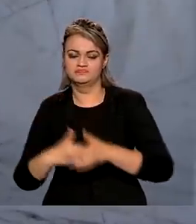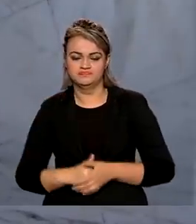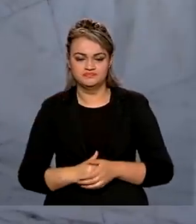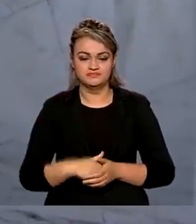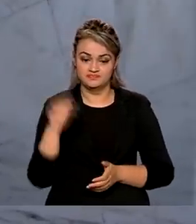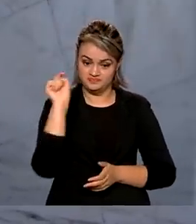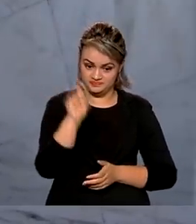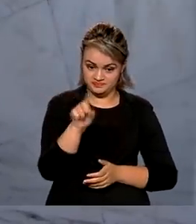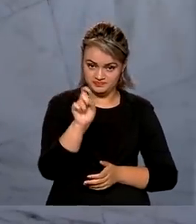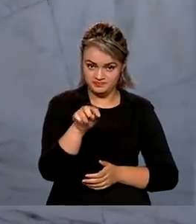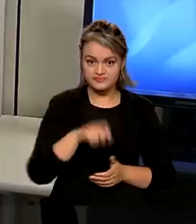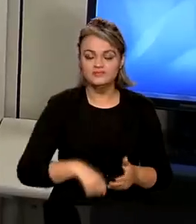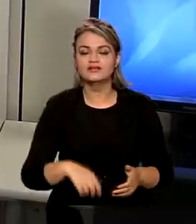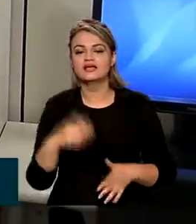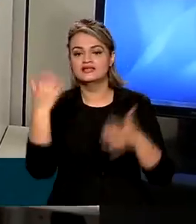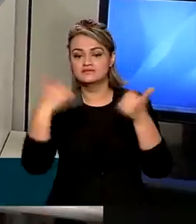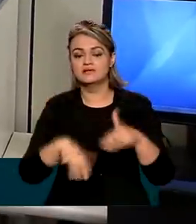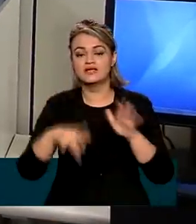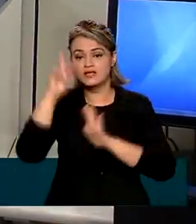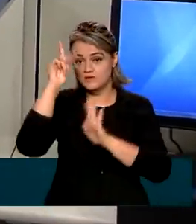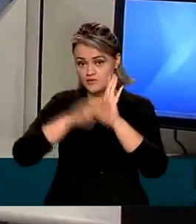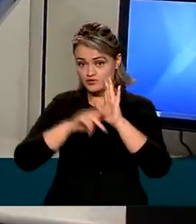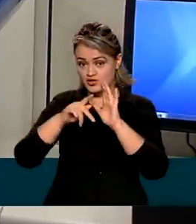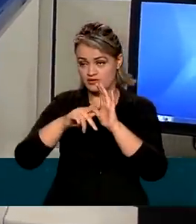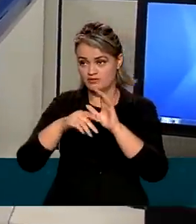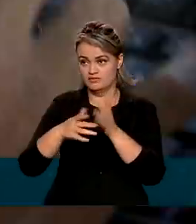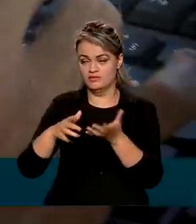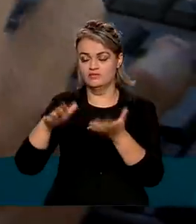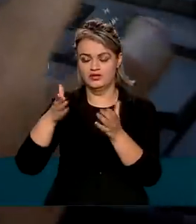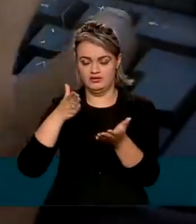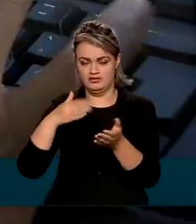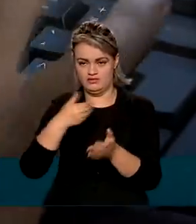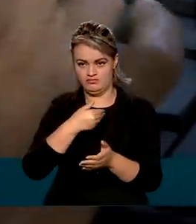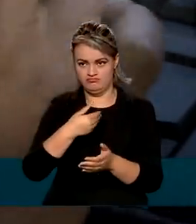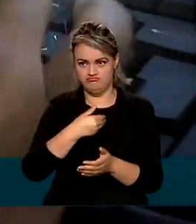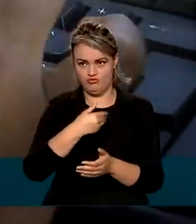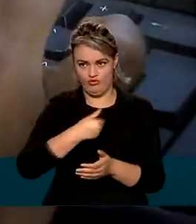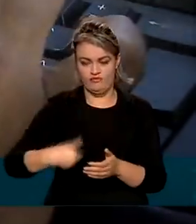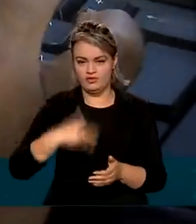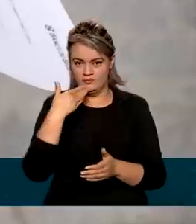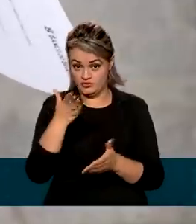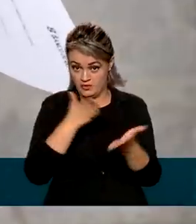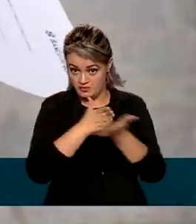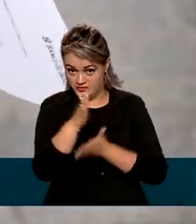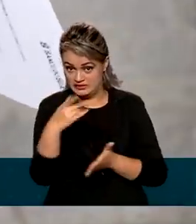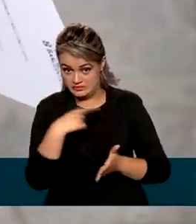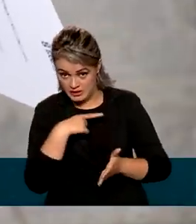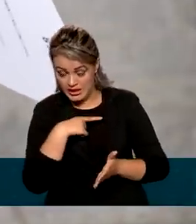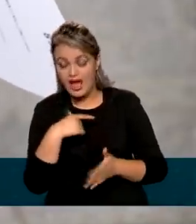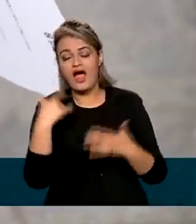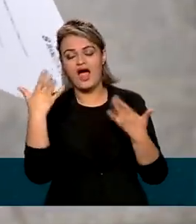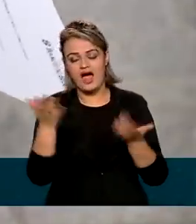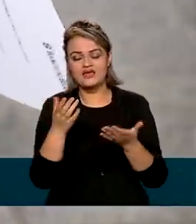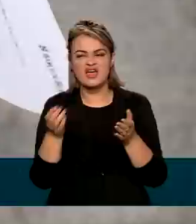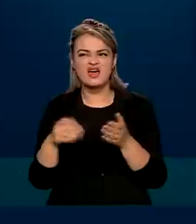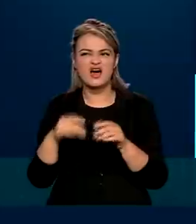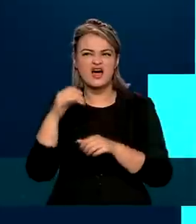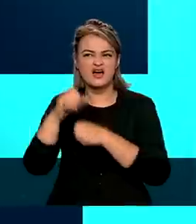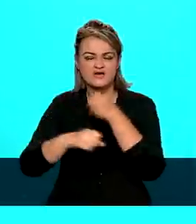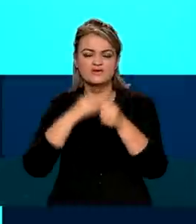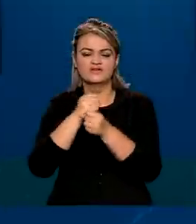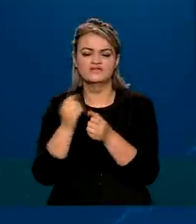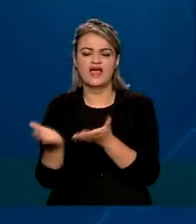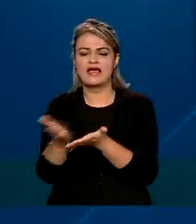Segundo a Receita Federal, se o projeto enviado pelo governo for aprovado, a arrecadação vai aumentar já no ano que vem.